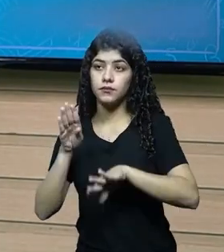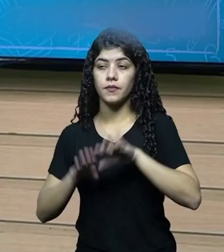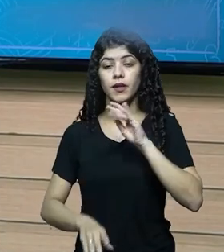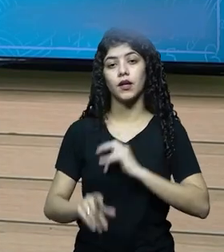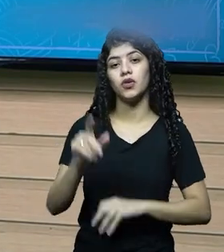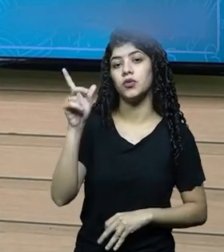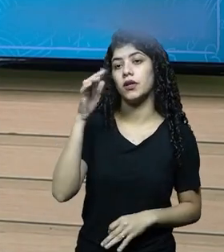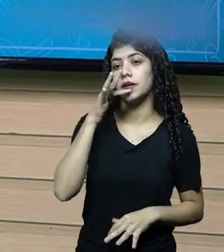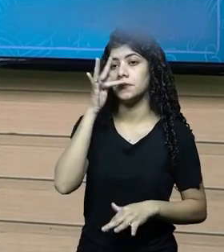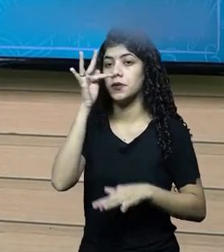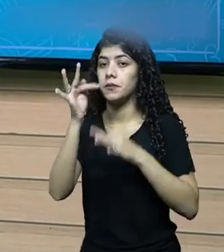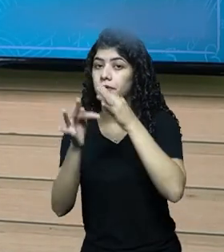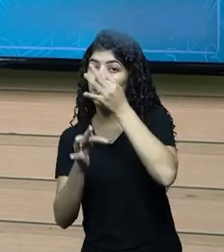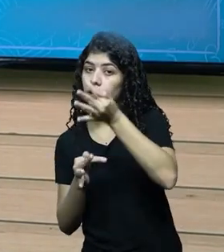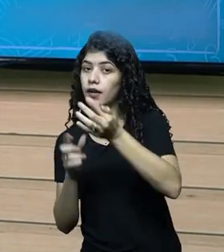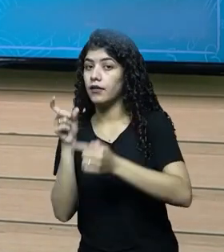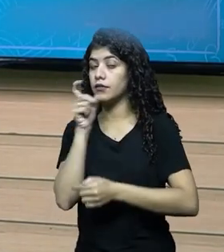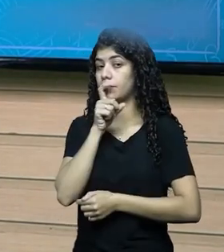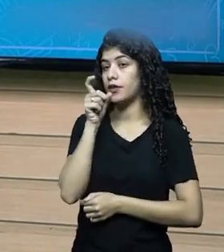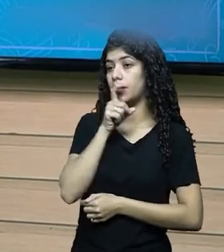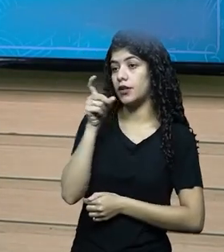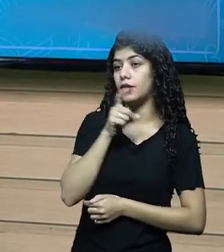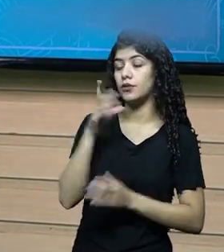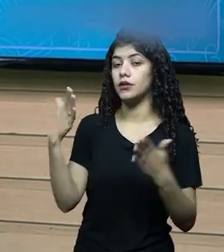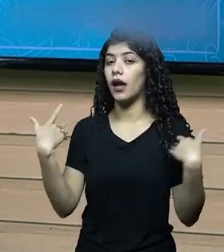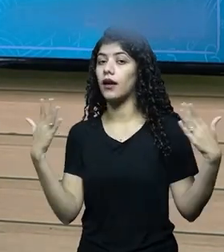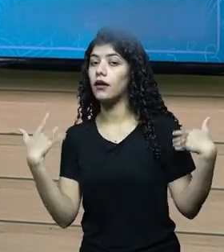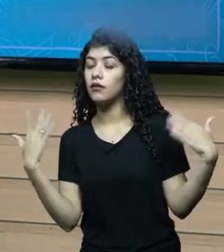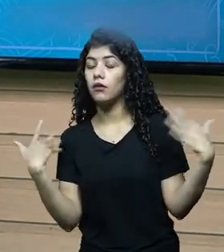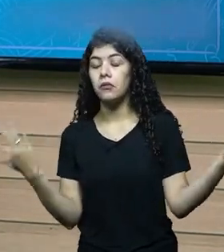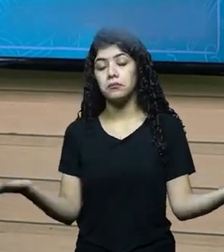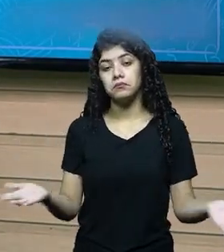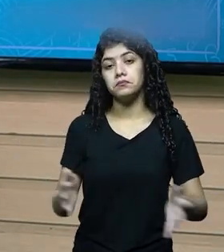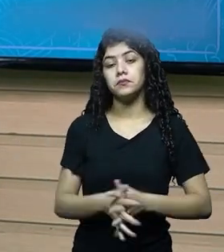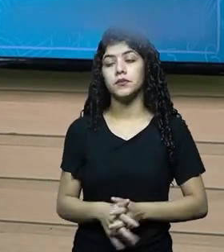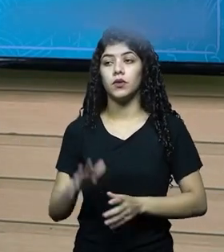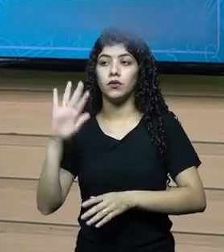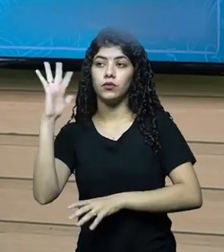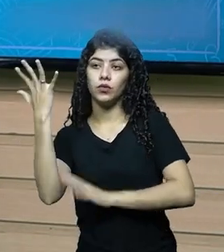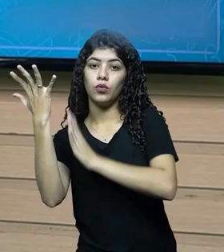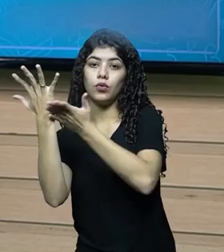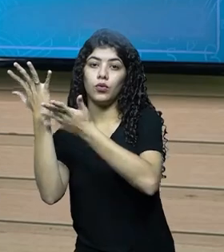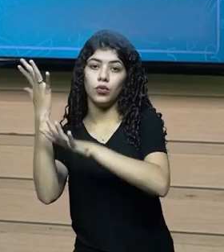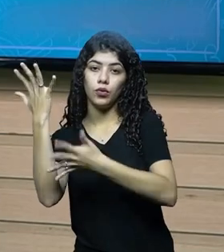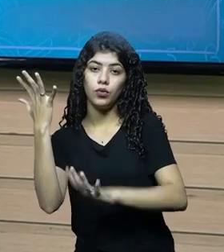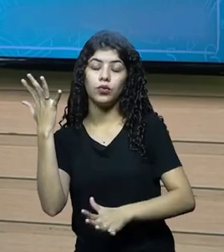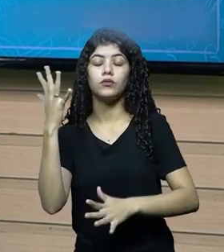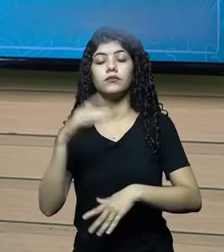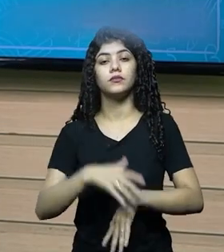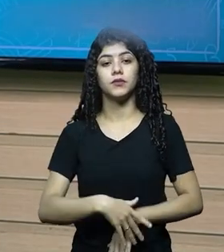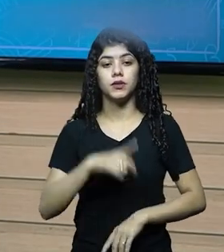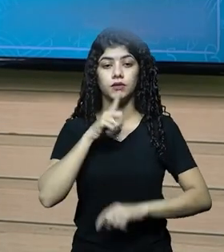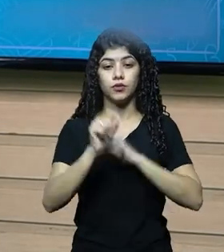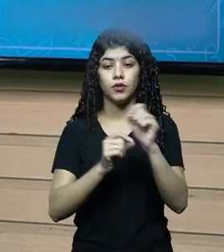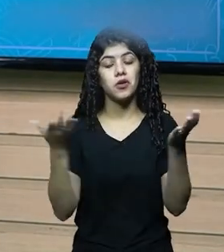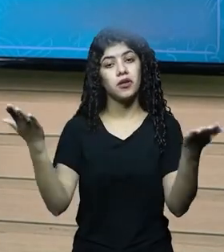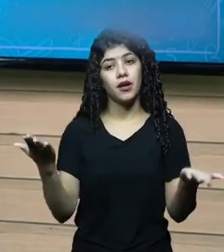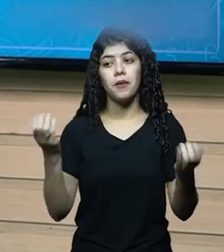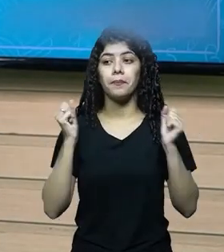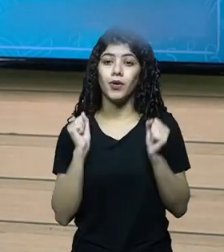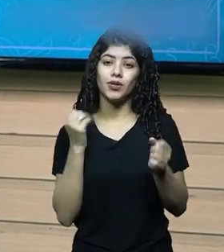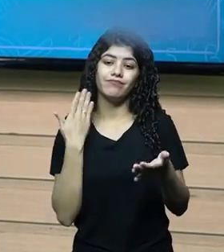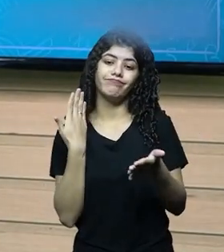fatores climáticos, pode ser que um determinado período desse plantio, ele seja